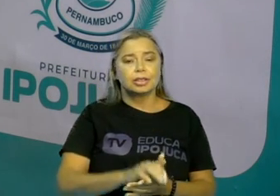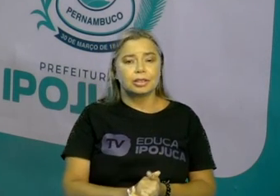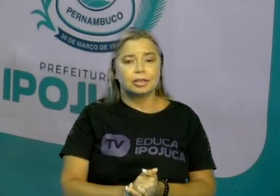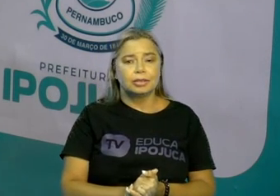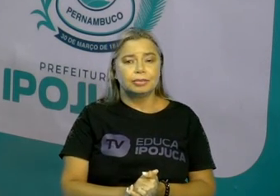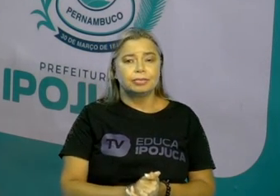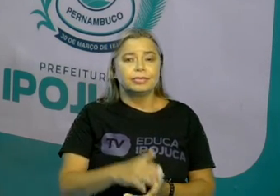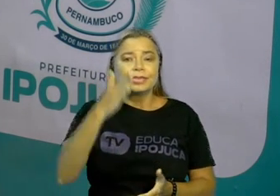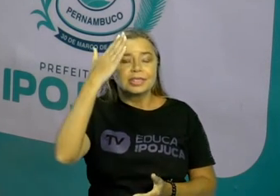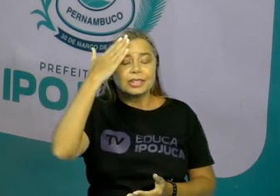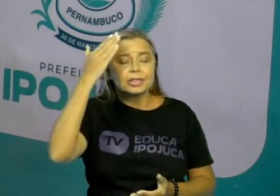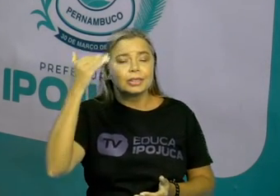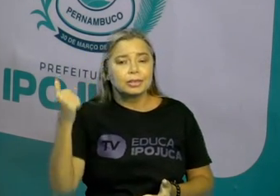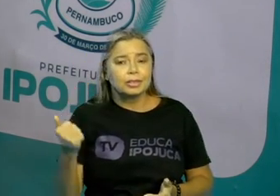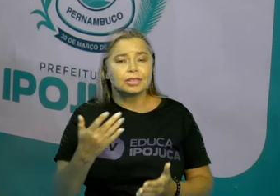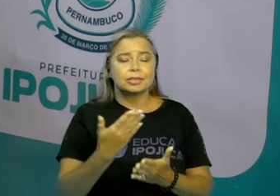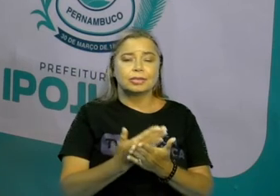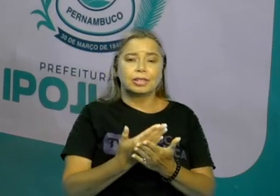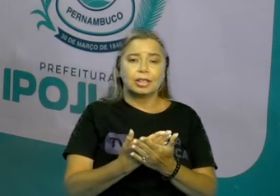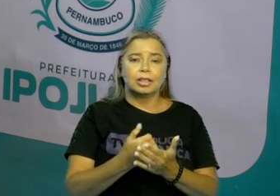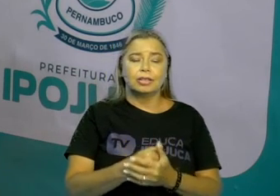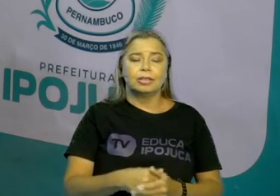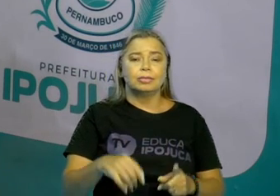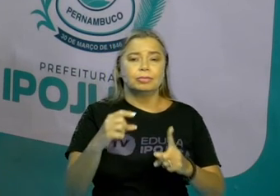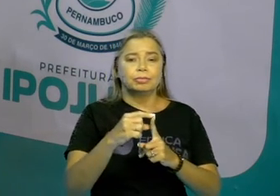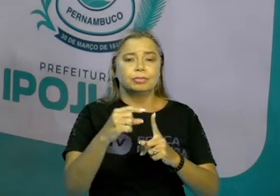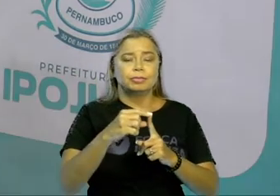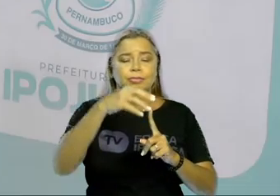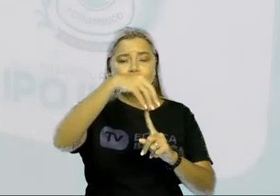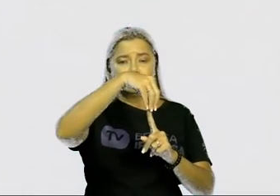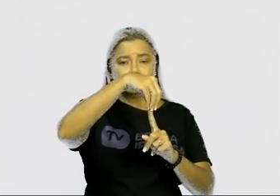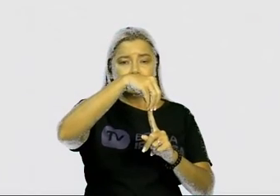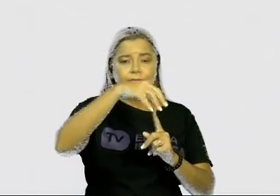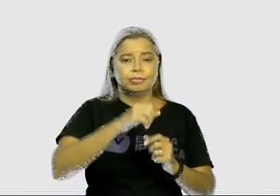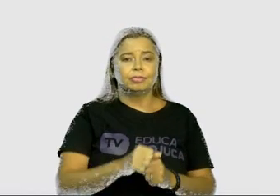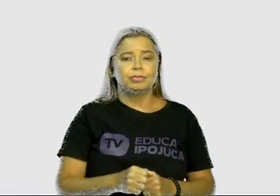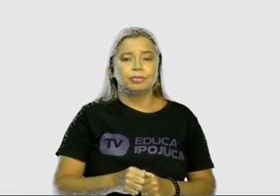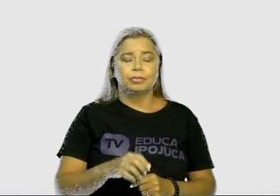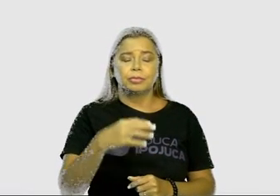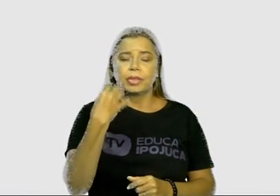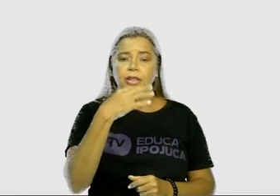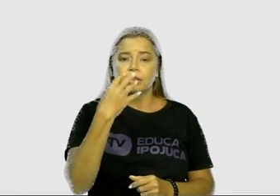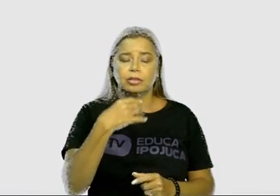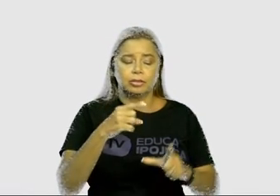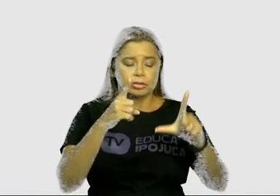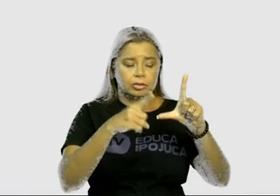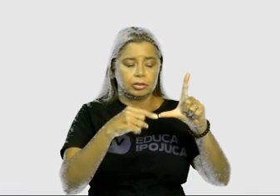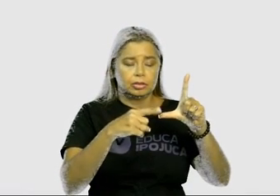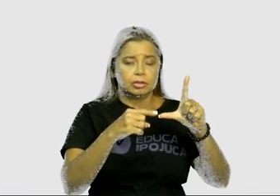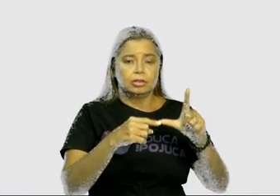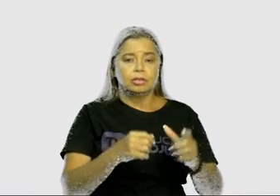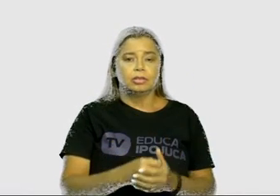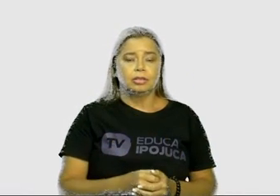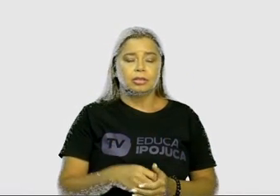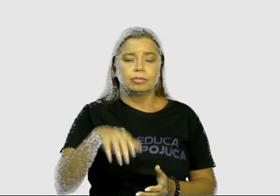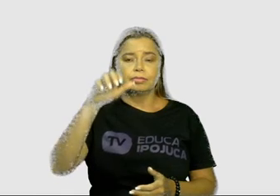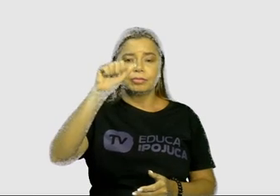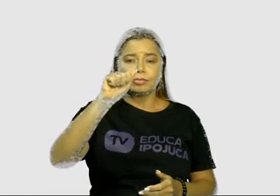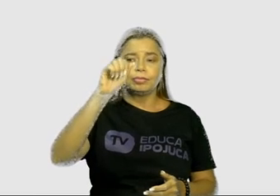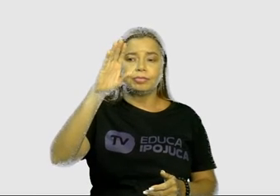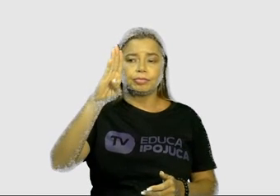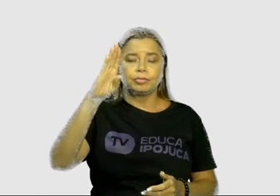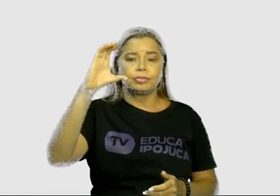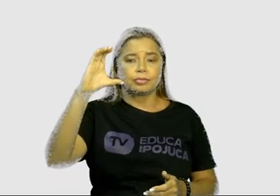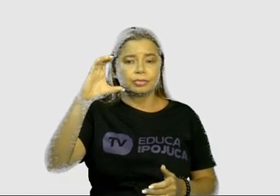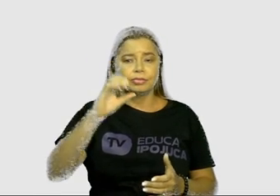revisando a nossa aula com as nossas palavras-chave, que é sons, letras e o alfabeto.